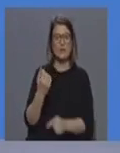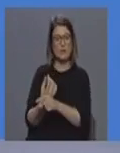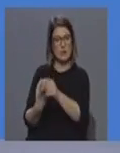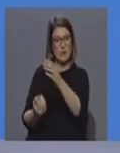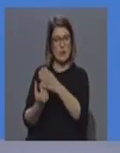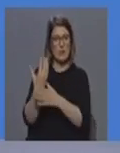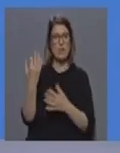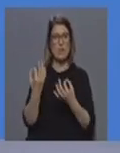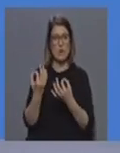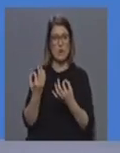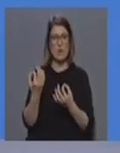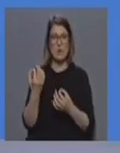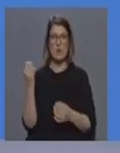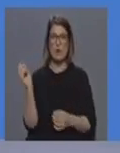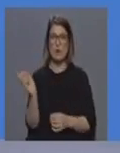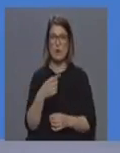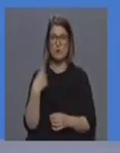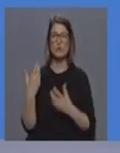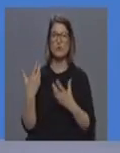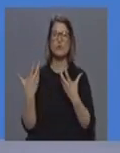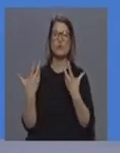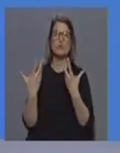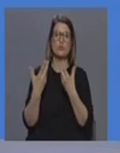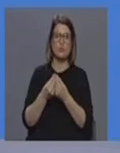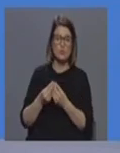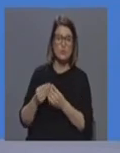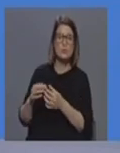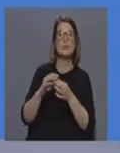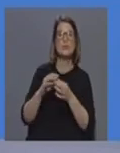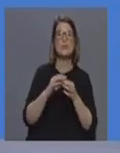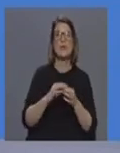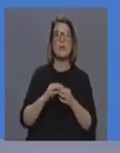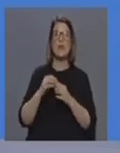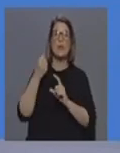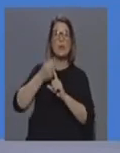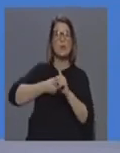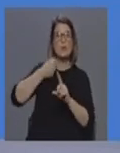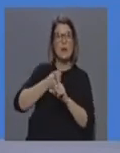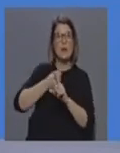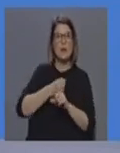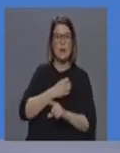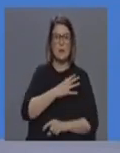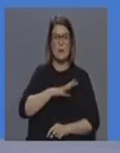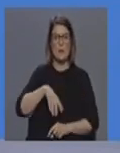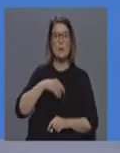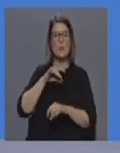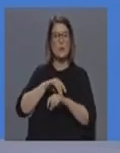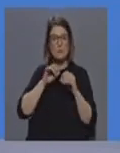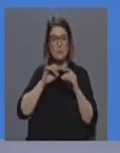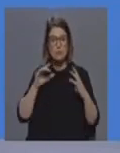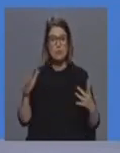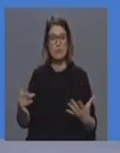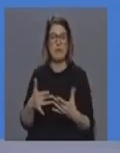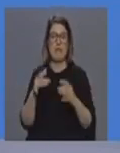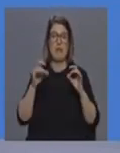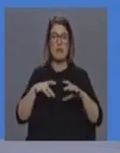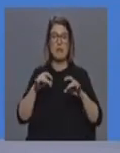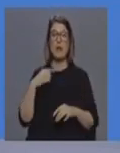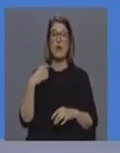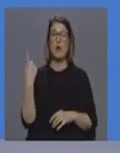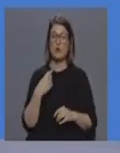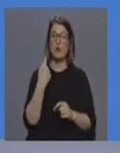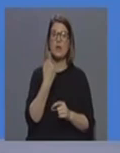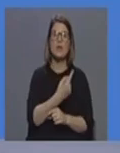todos, em conjunto, a lutar contra uma pandemia e fazendo todos o nosso trabalho,